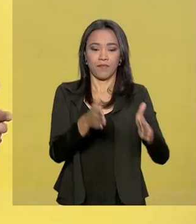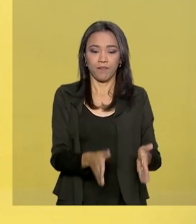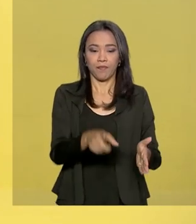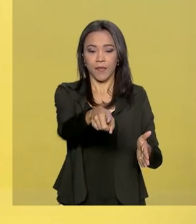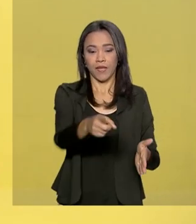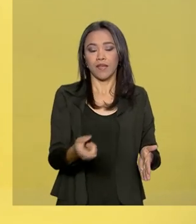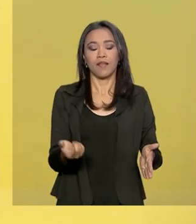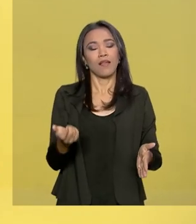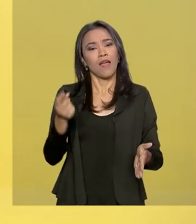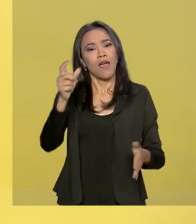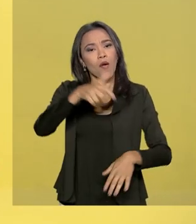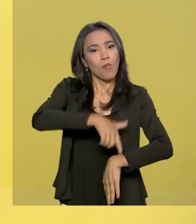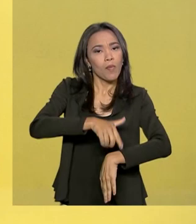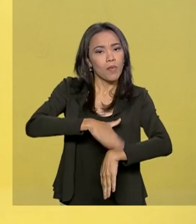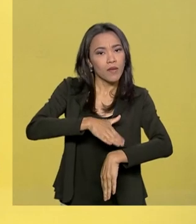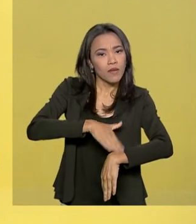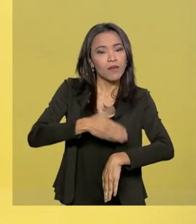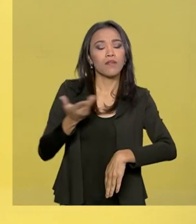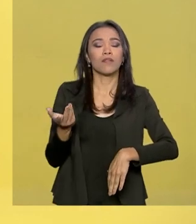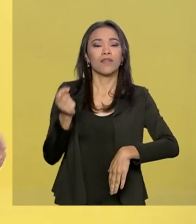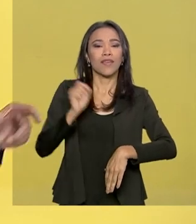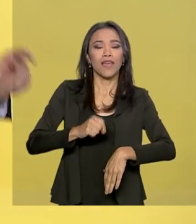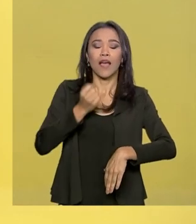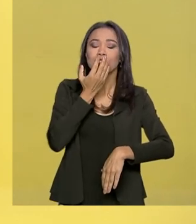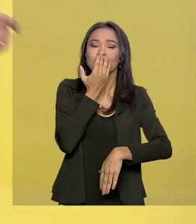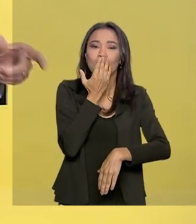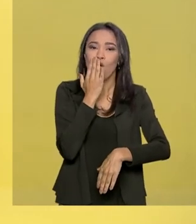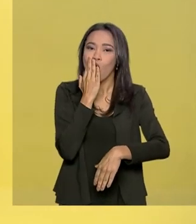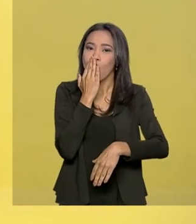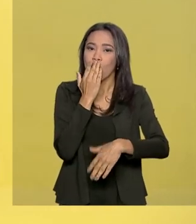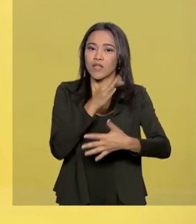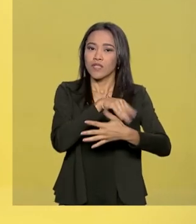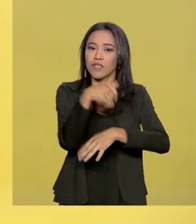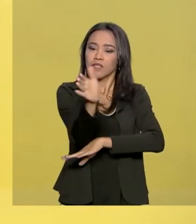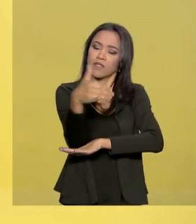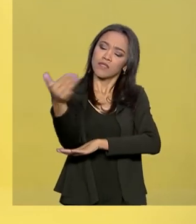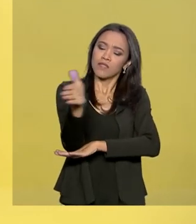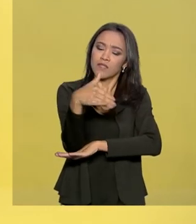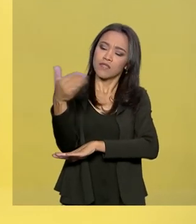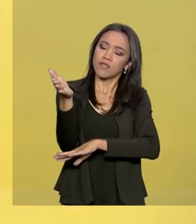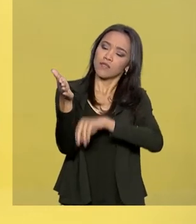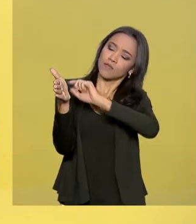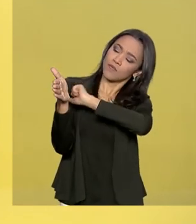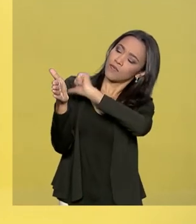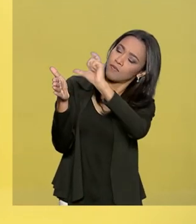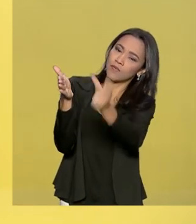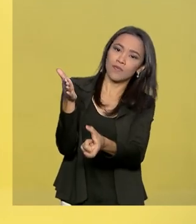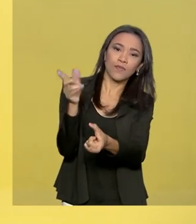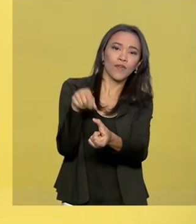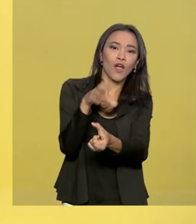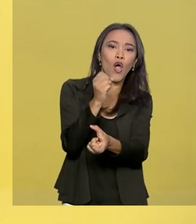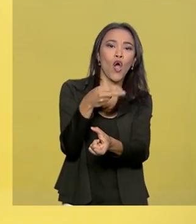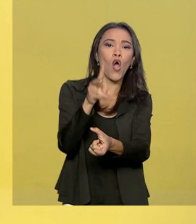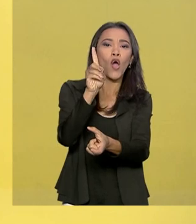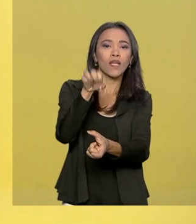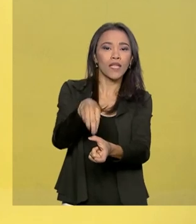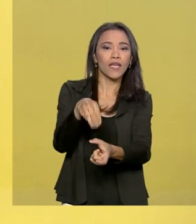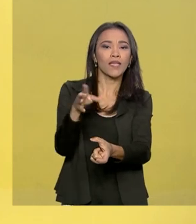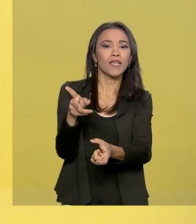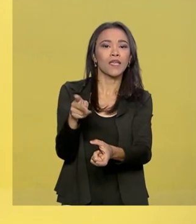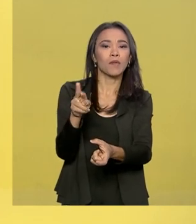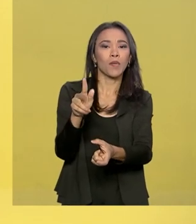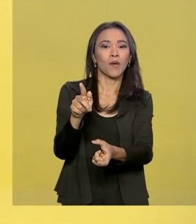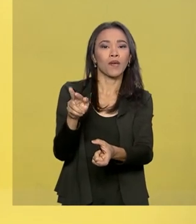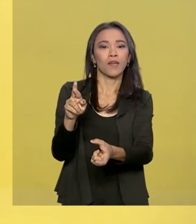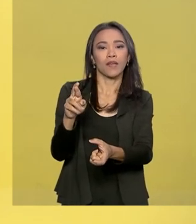nos reencontrando com as cores da nossa bandeira e com o seu lema, ordem e progresso. O